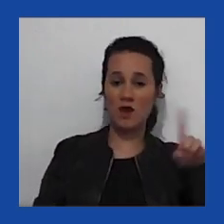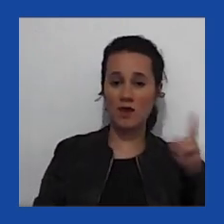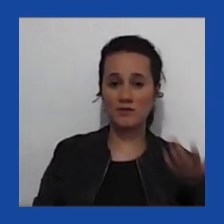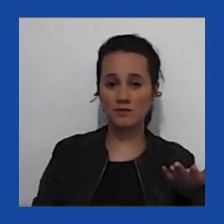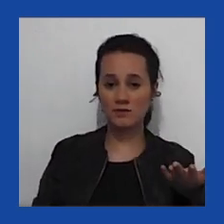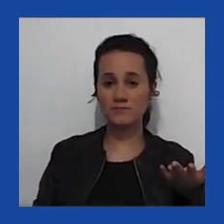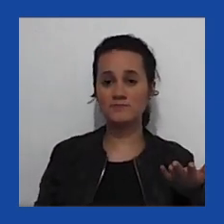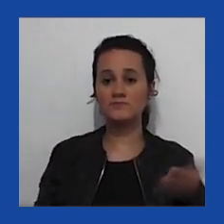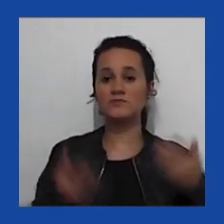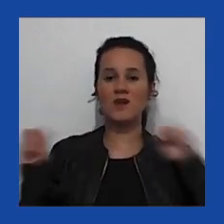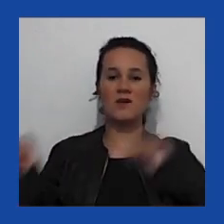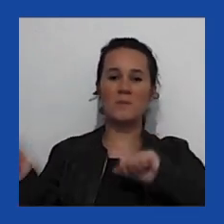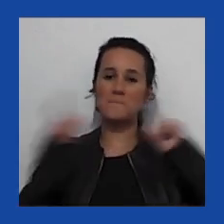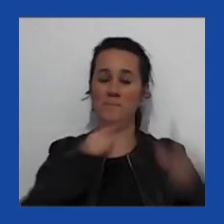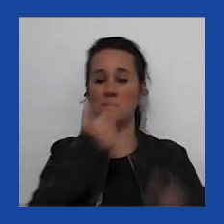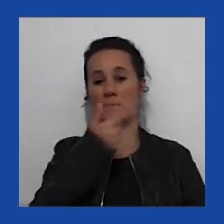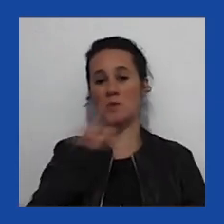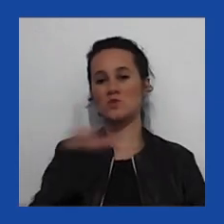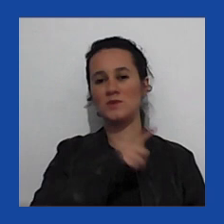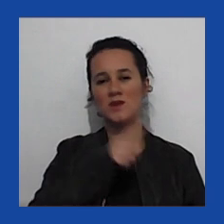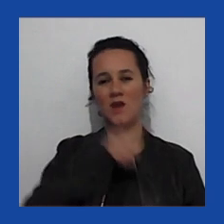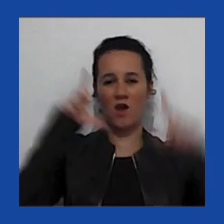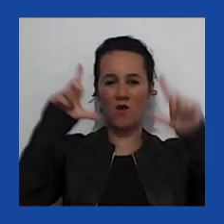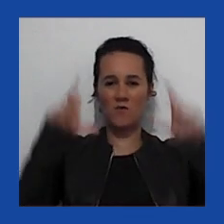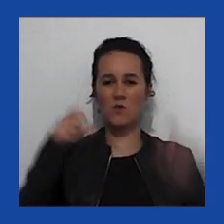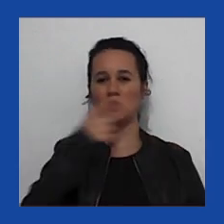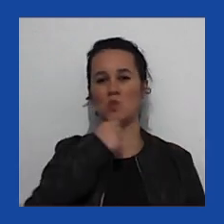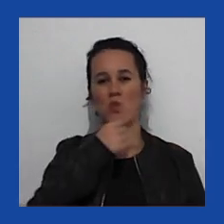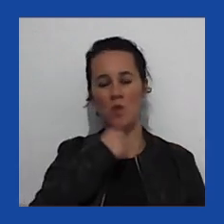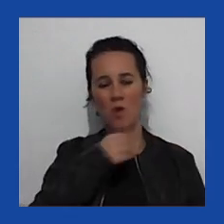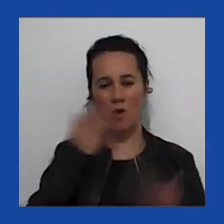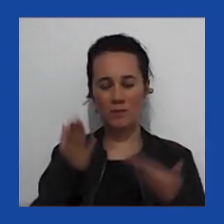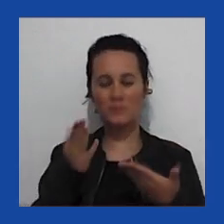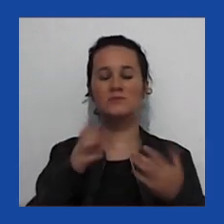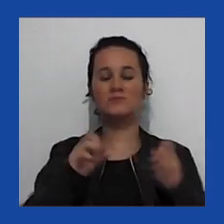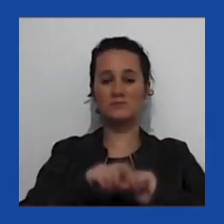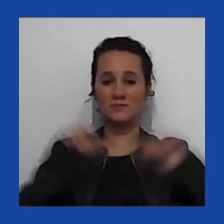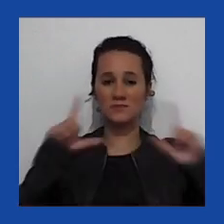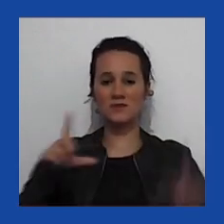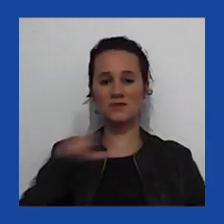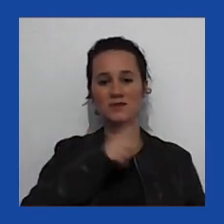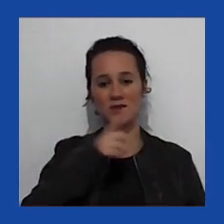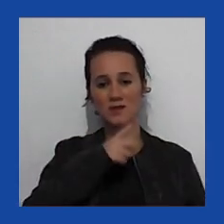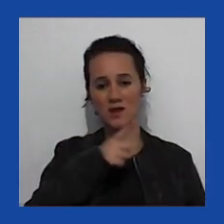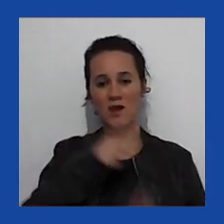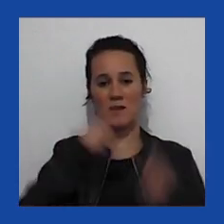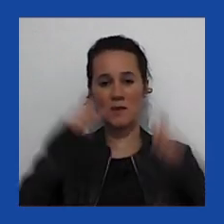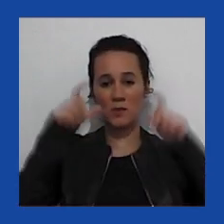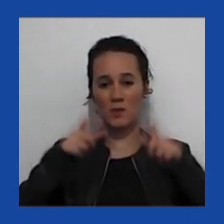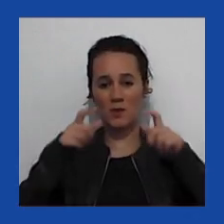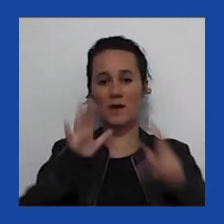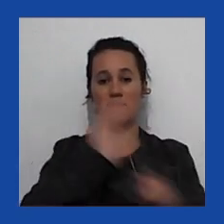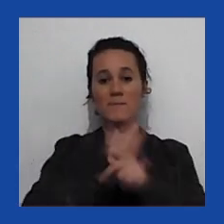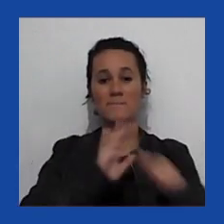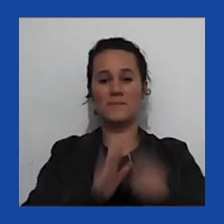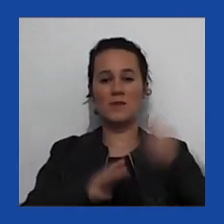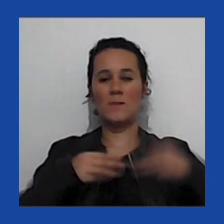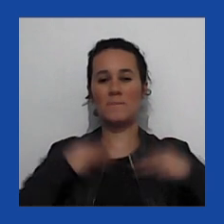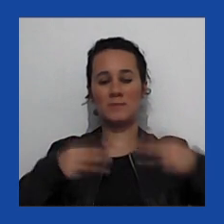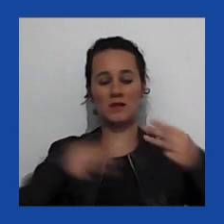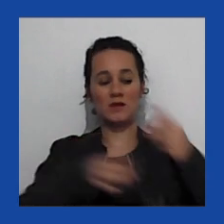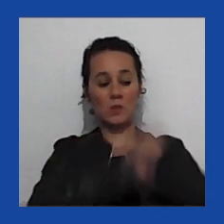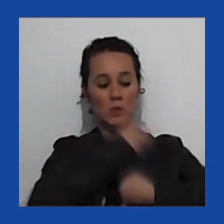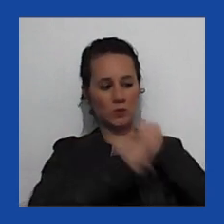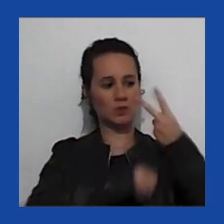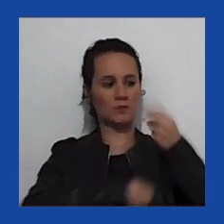você tem o foto do Victor Orban, da Aliança Cívica, na Hungaria, que é o primeiro-ministro desde 2010.